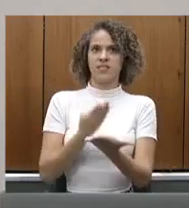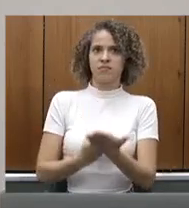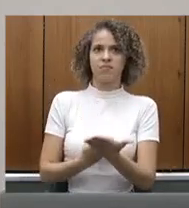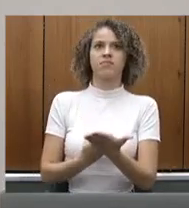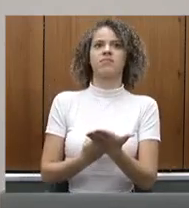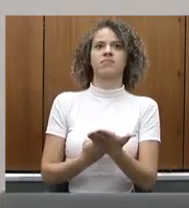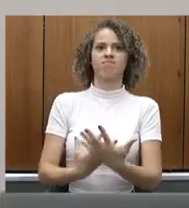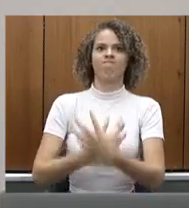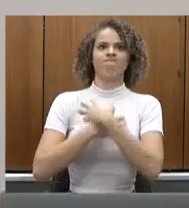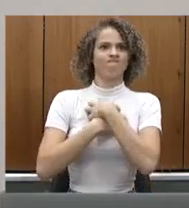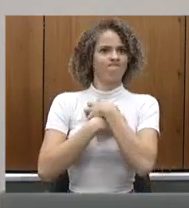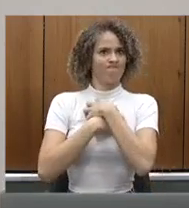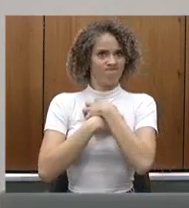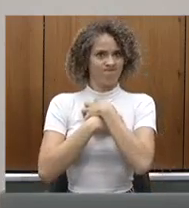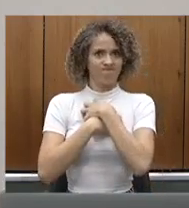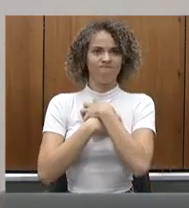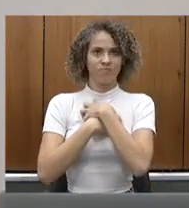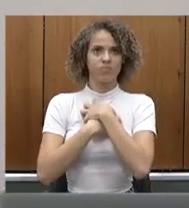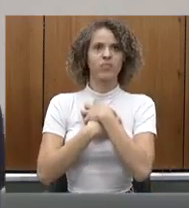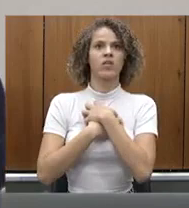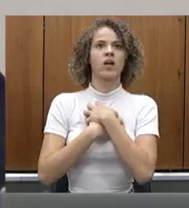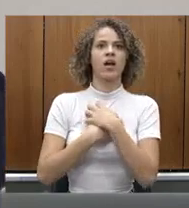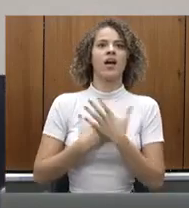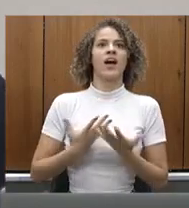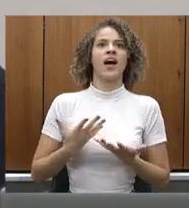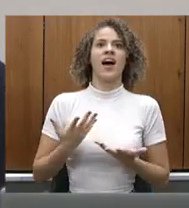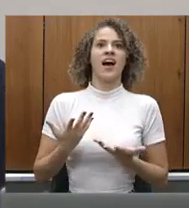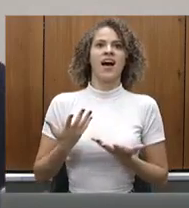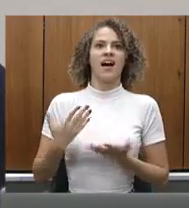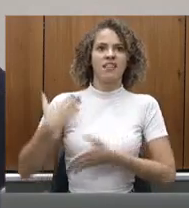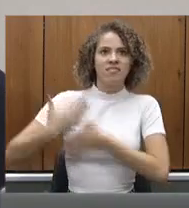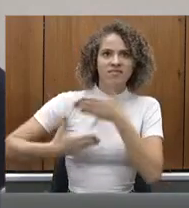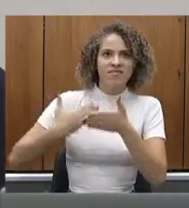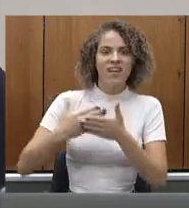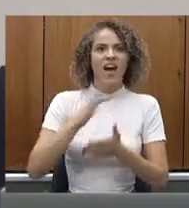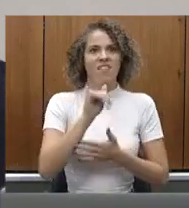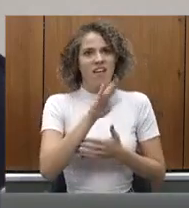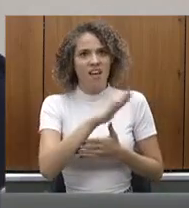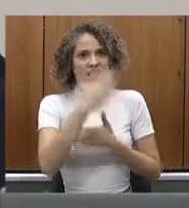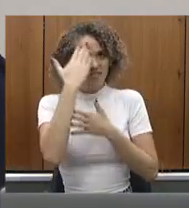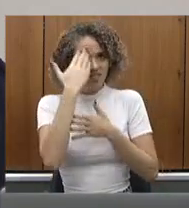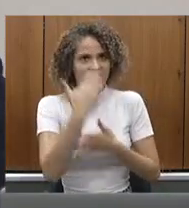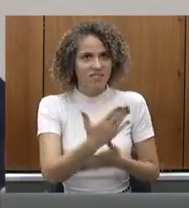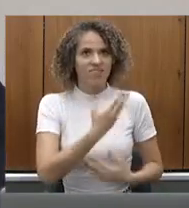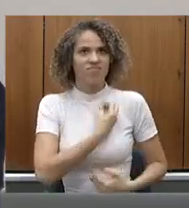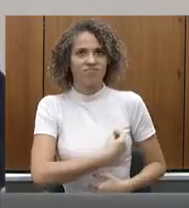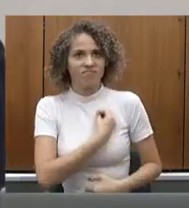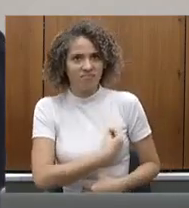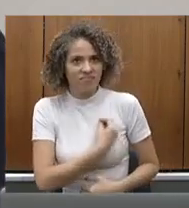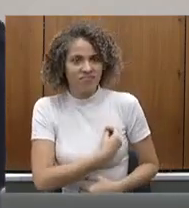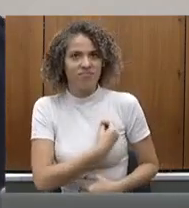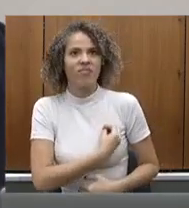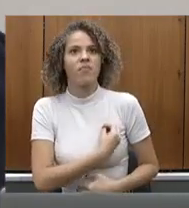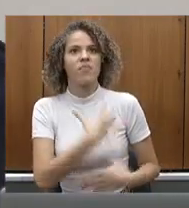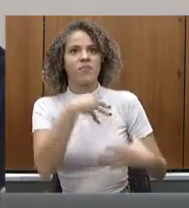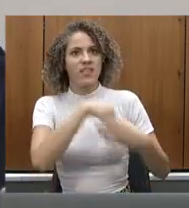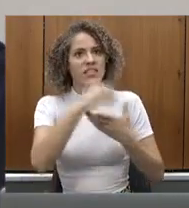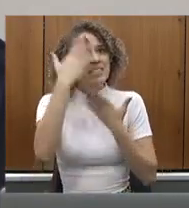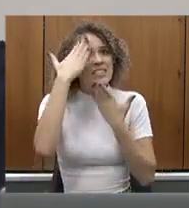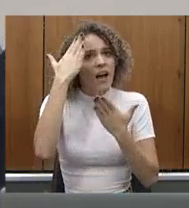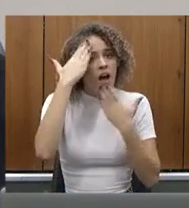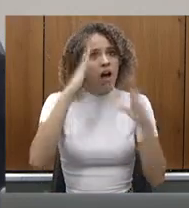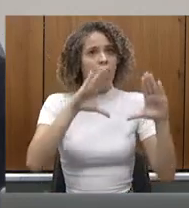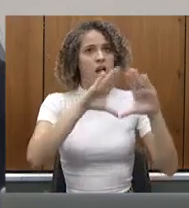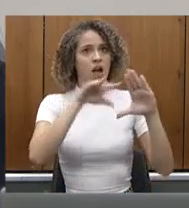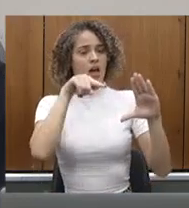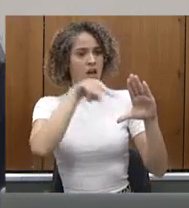valorização do Legislativo, esse poder que tanto encanta, viu, Fábio? Você que está fazendo parte do Executivo, saiba que o Legislativo é